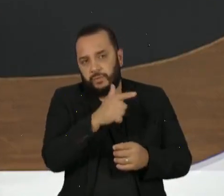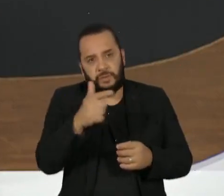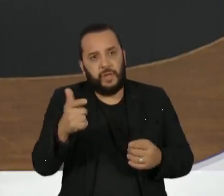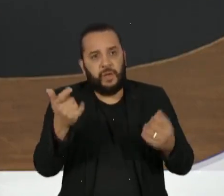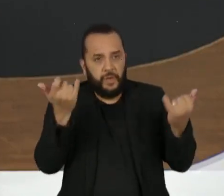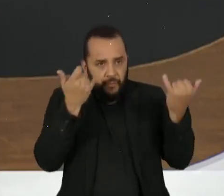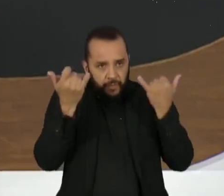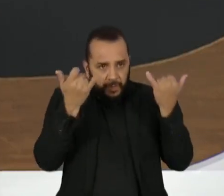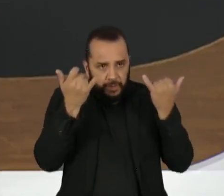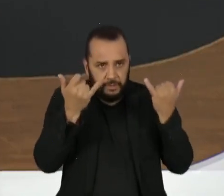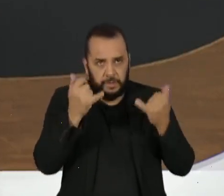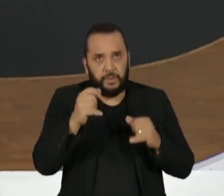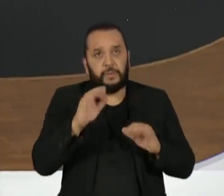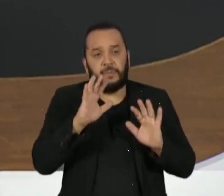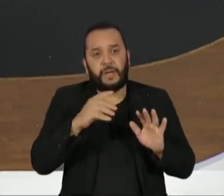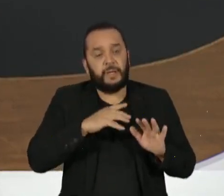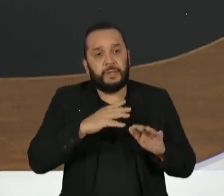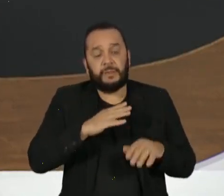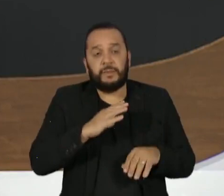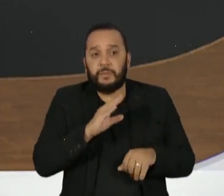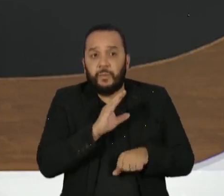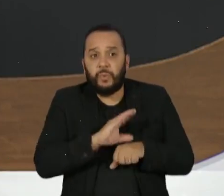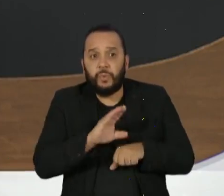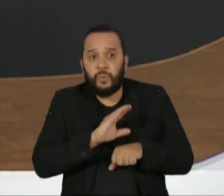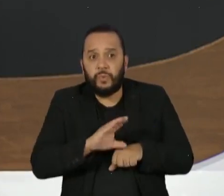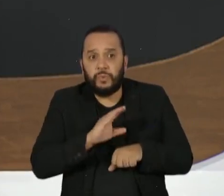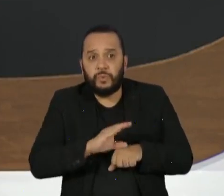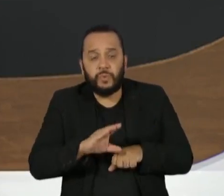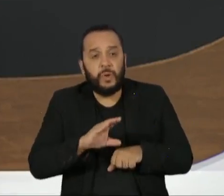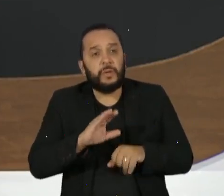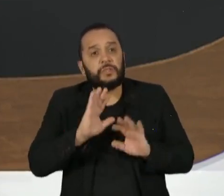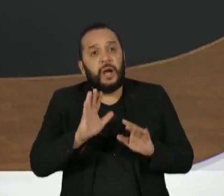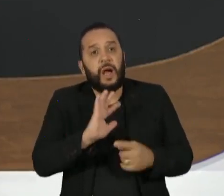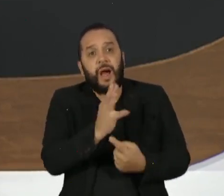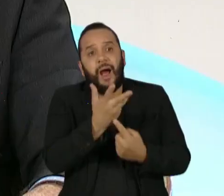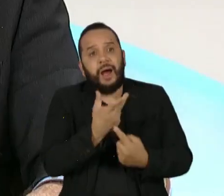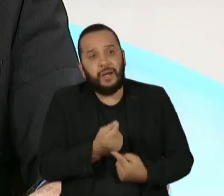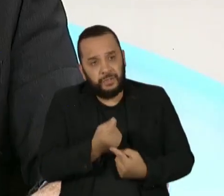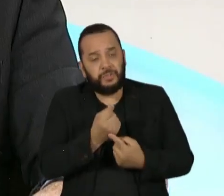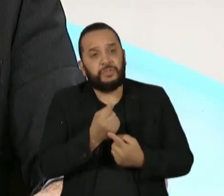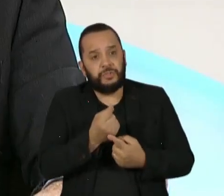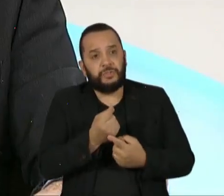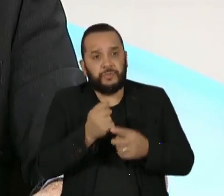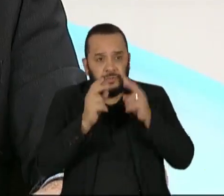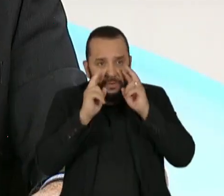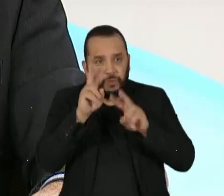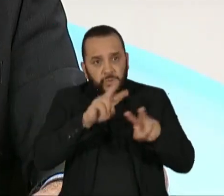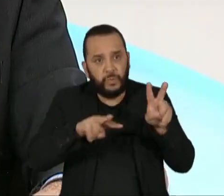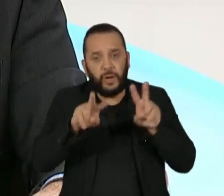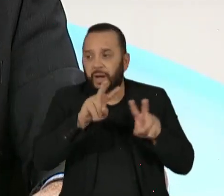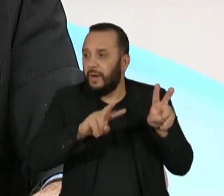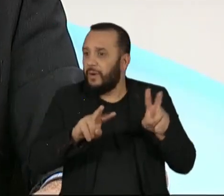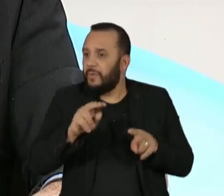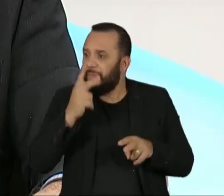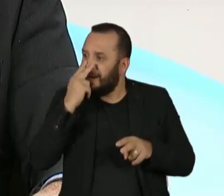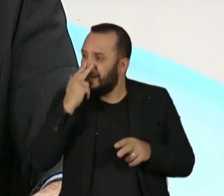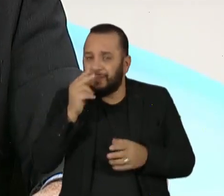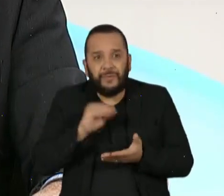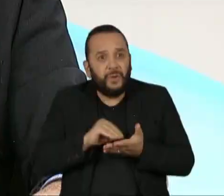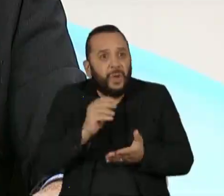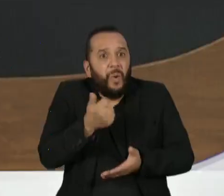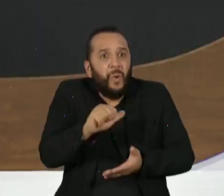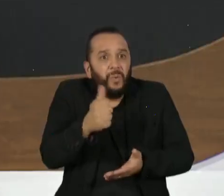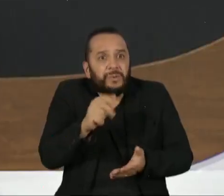para um curso de artes visuais, se faltam 11 professores, é quase a ruína do curso. É quase a ruína do sonho do aluno de se